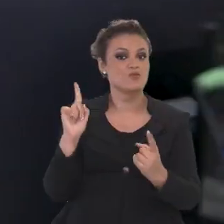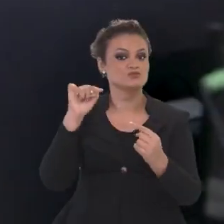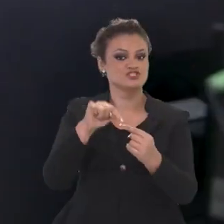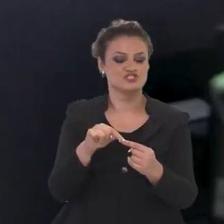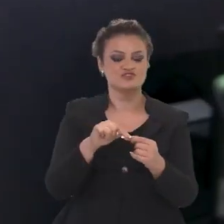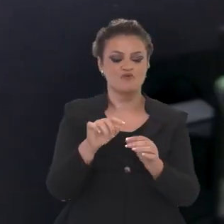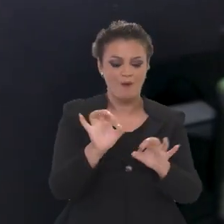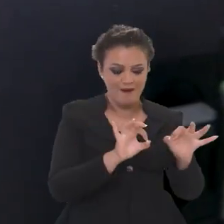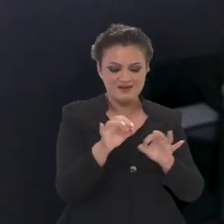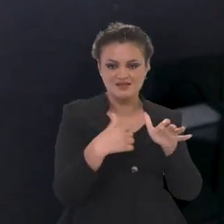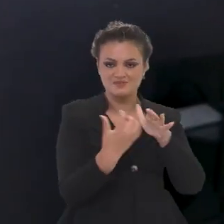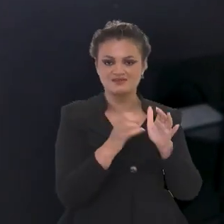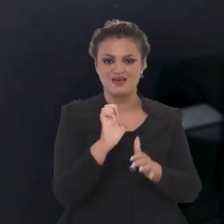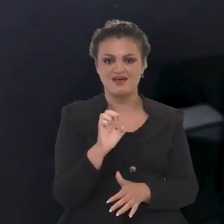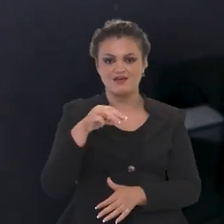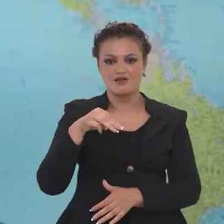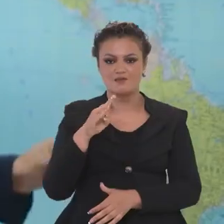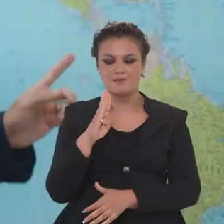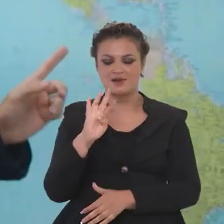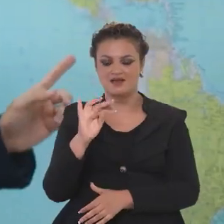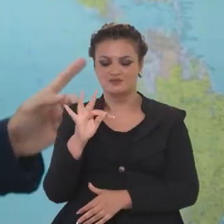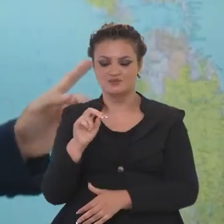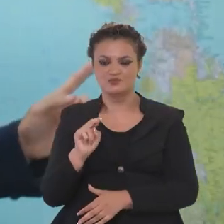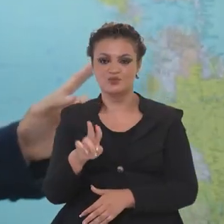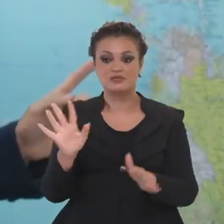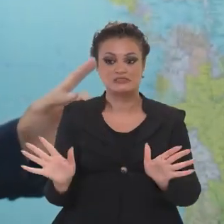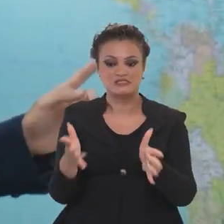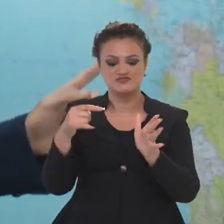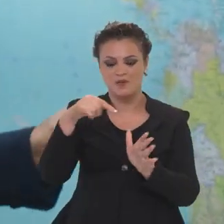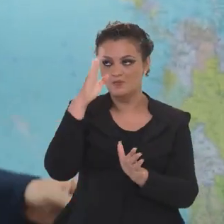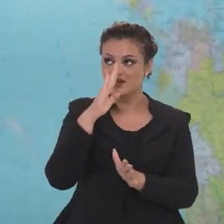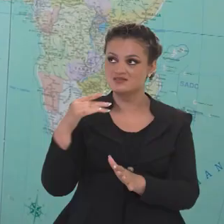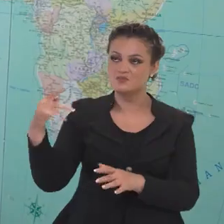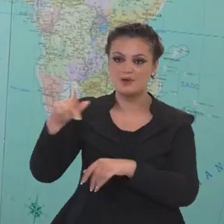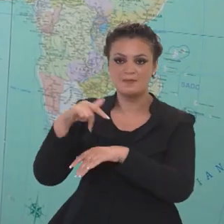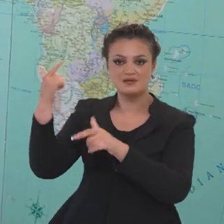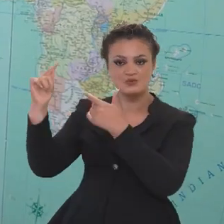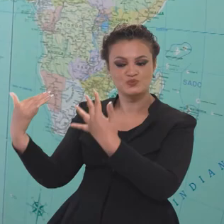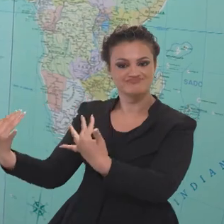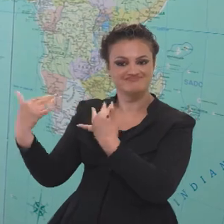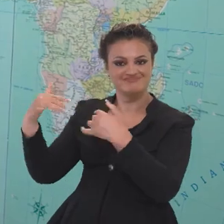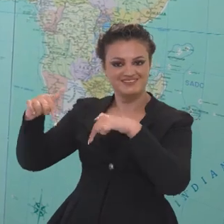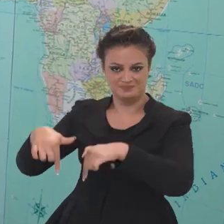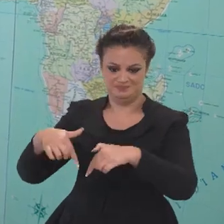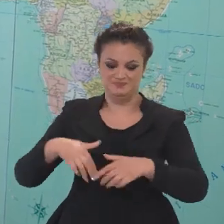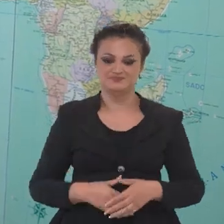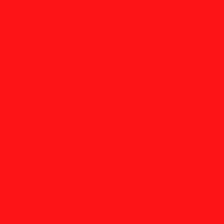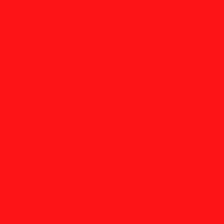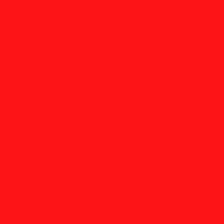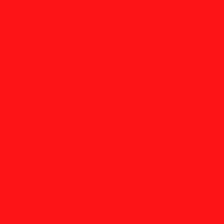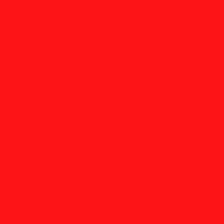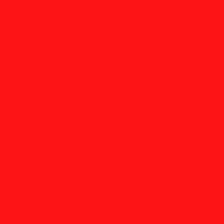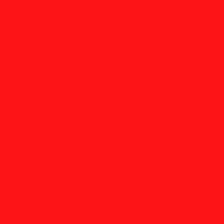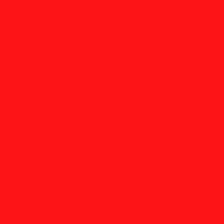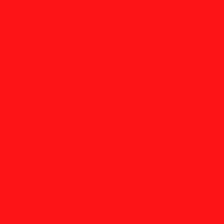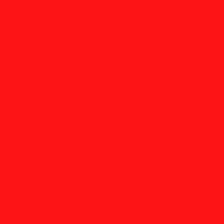da Embratur de fazer a promoção do Brasil no exterior e atrair cada vez mais turistas estrangeiros ao país.